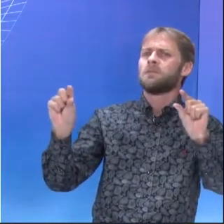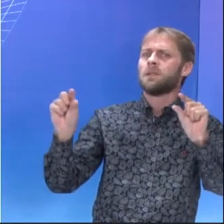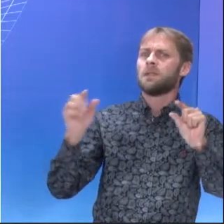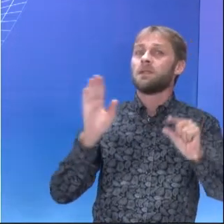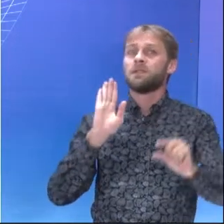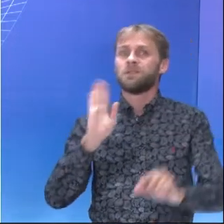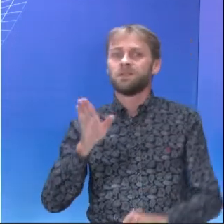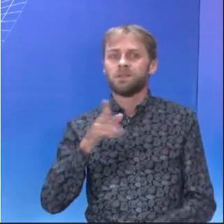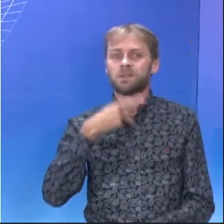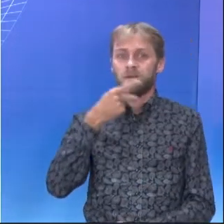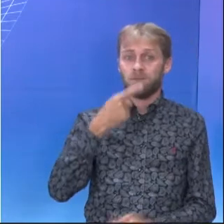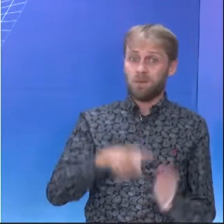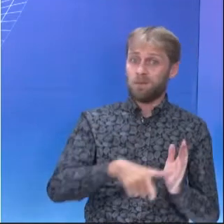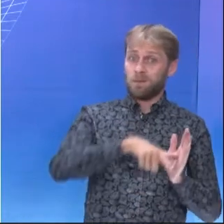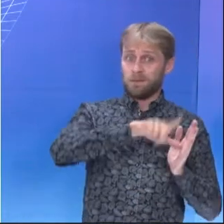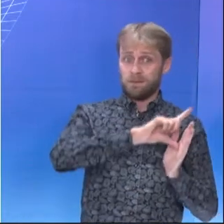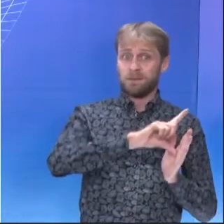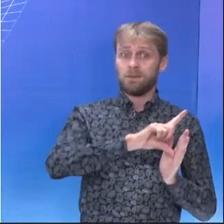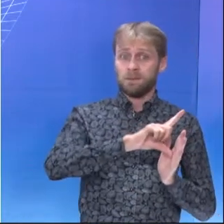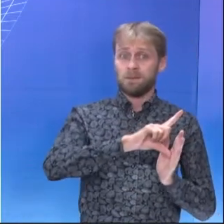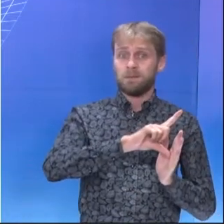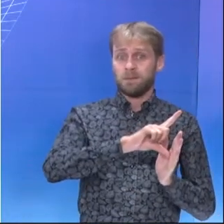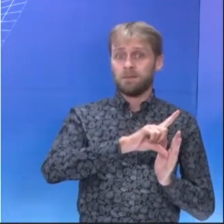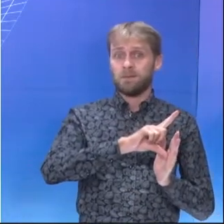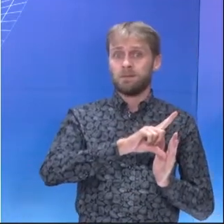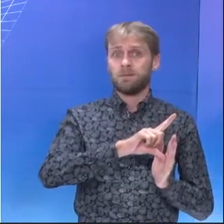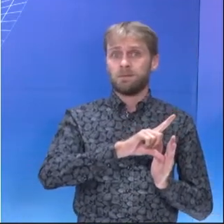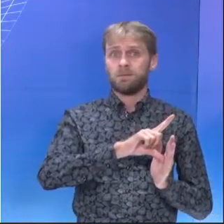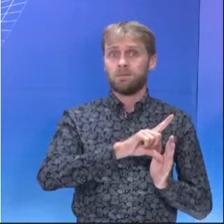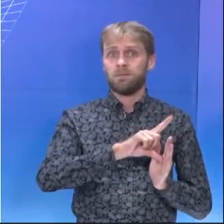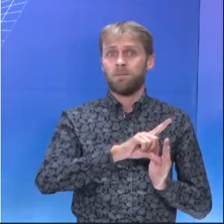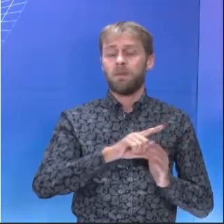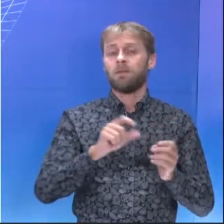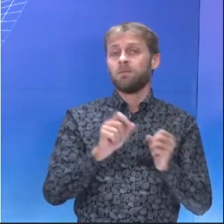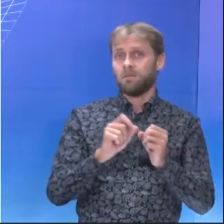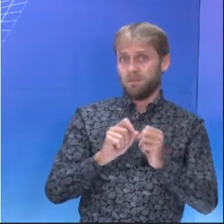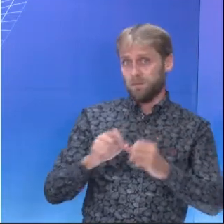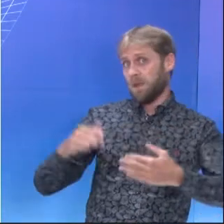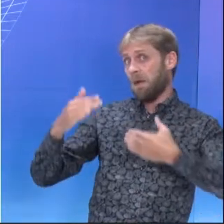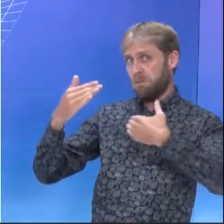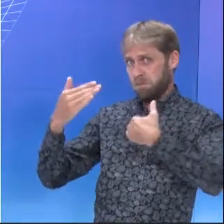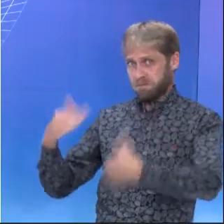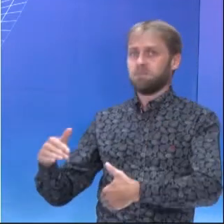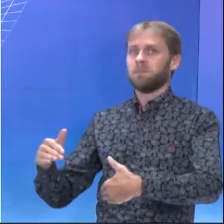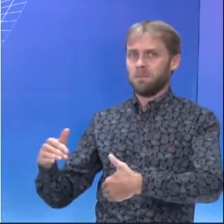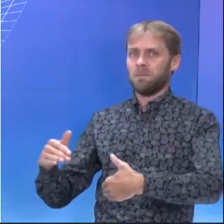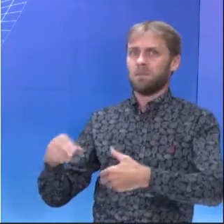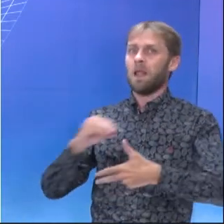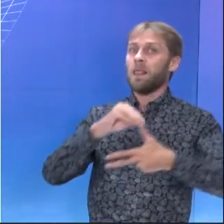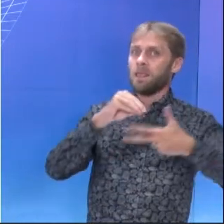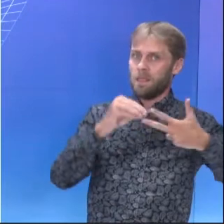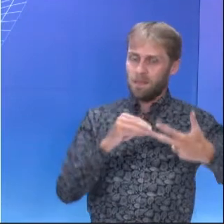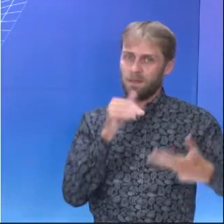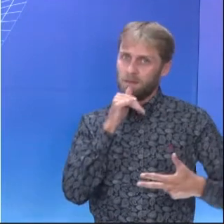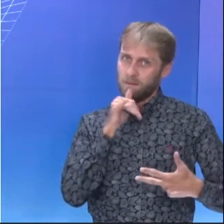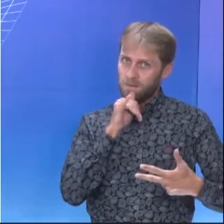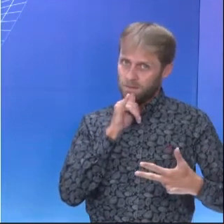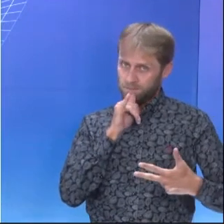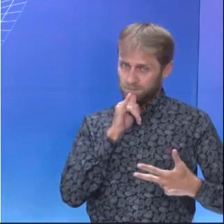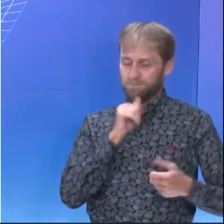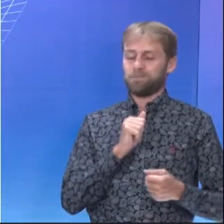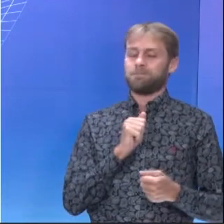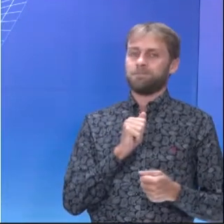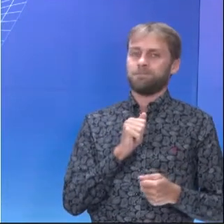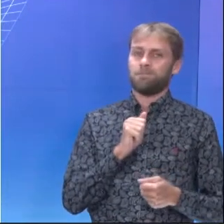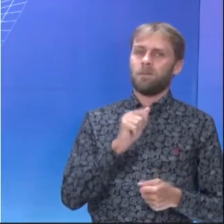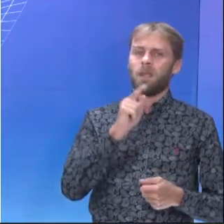dito anteriormente, quando nós estamos fazendo uma prova, uma prova do Enem, por exemplo, e